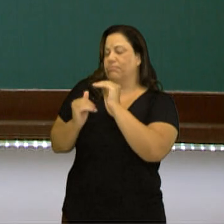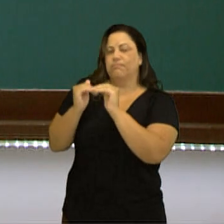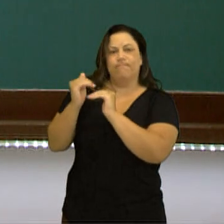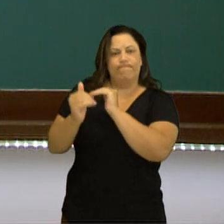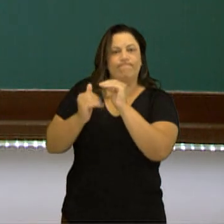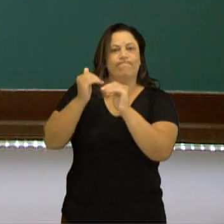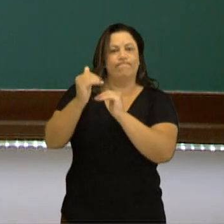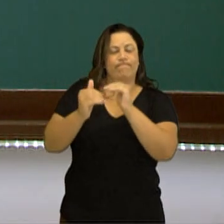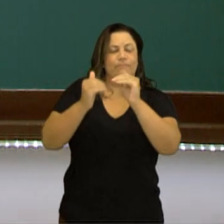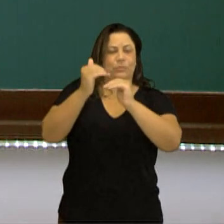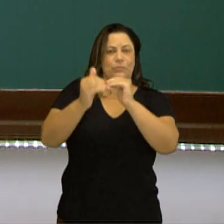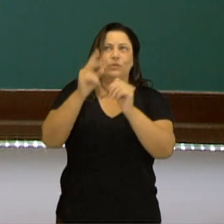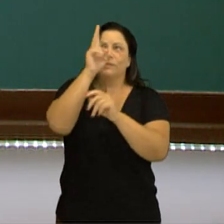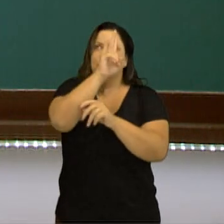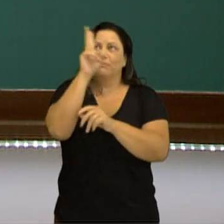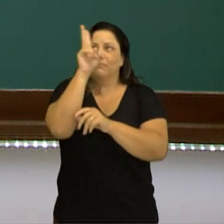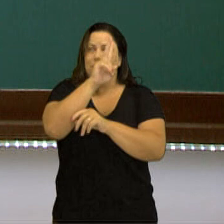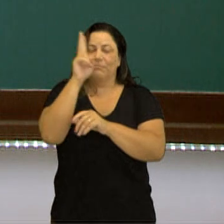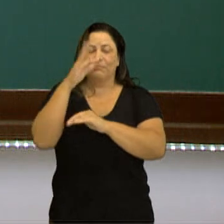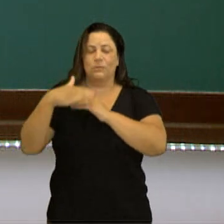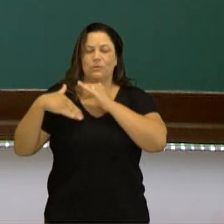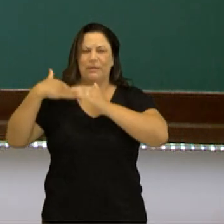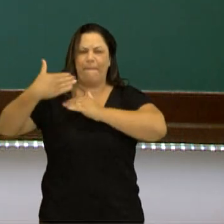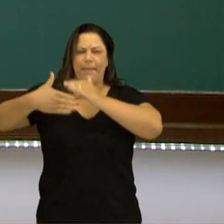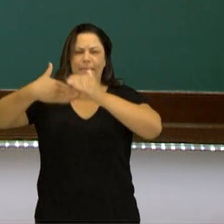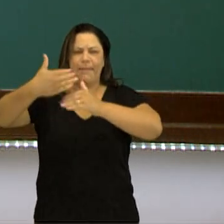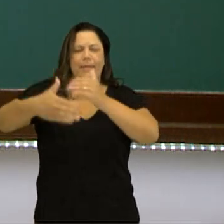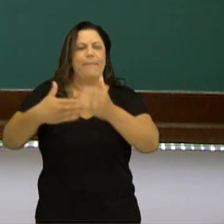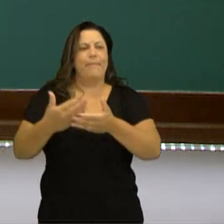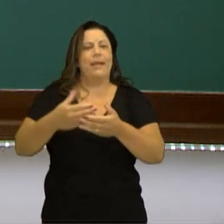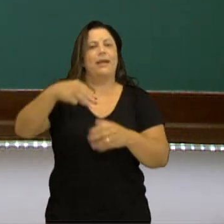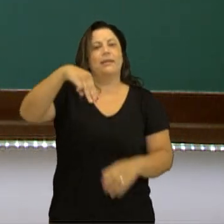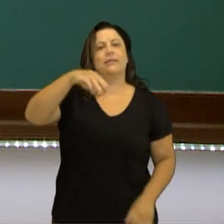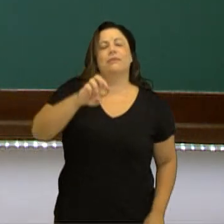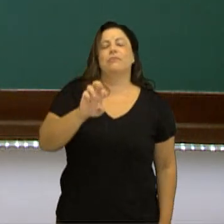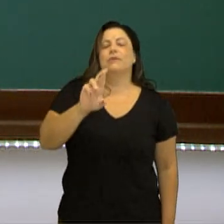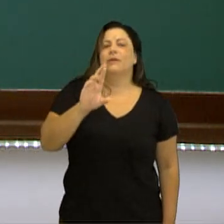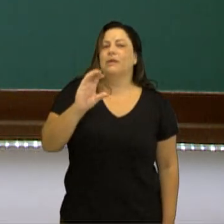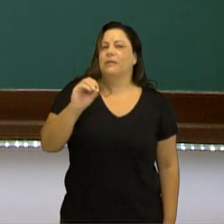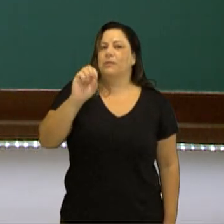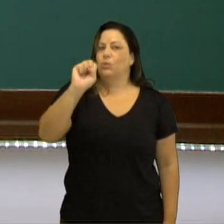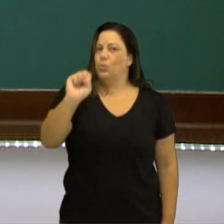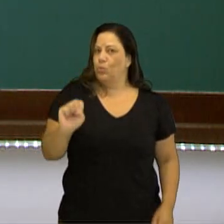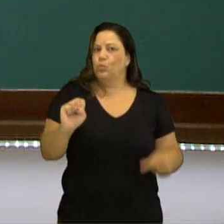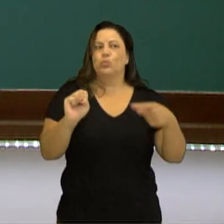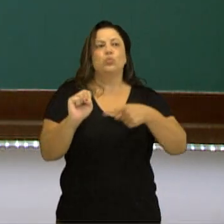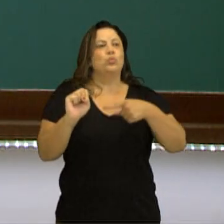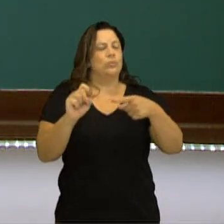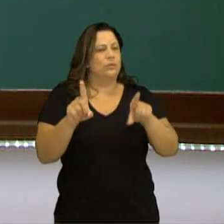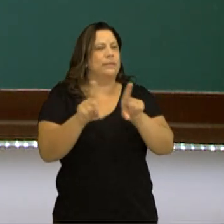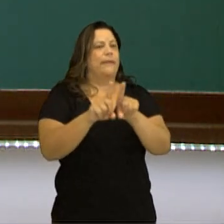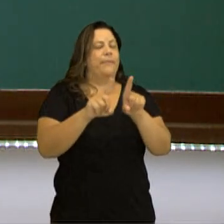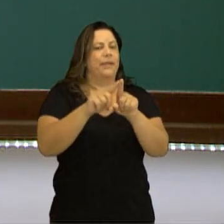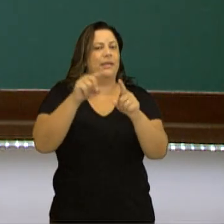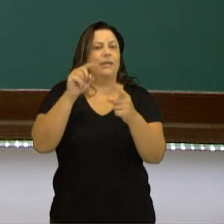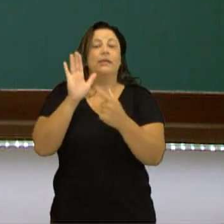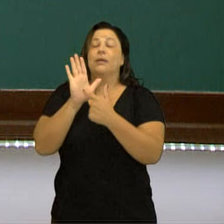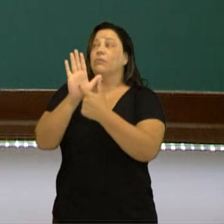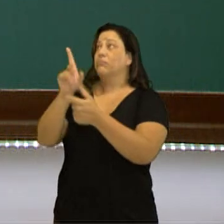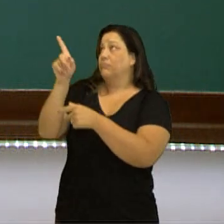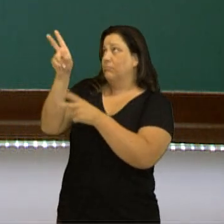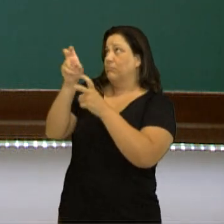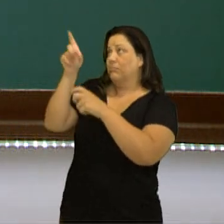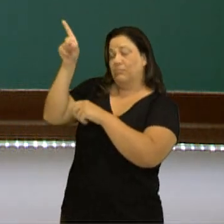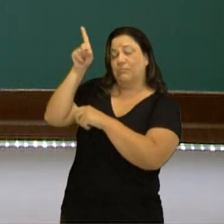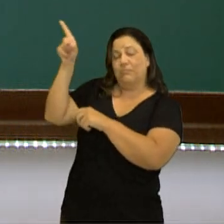no seu processo histórico. O Mercosul é identificado aqui. Ele está apenas posicionado de maneira